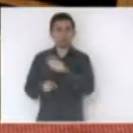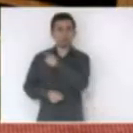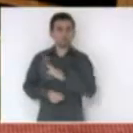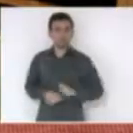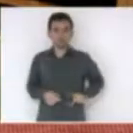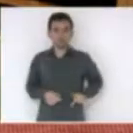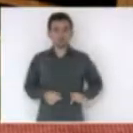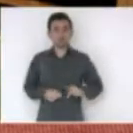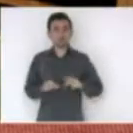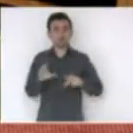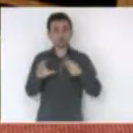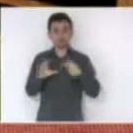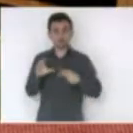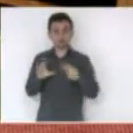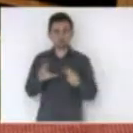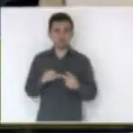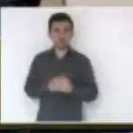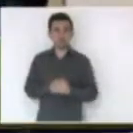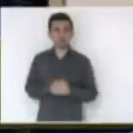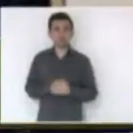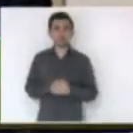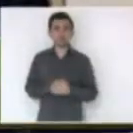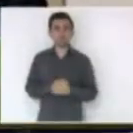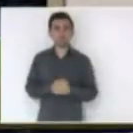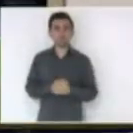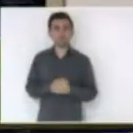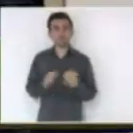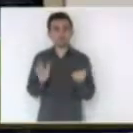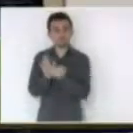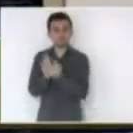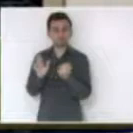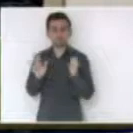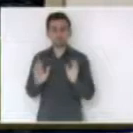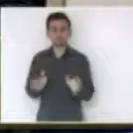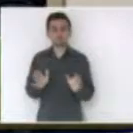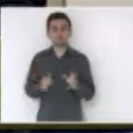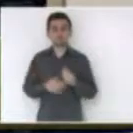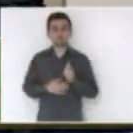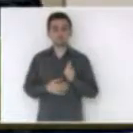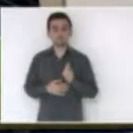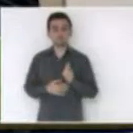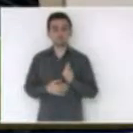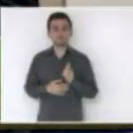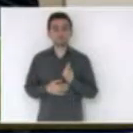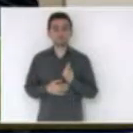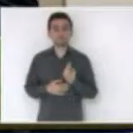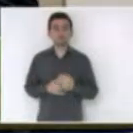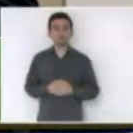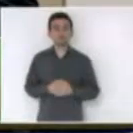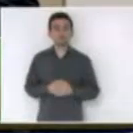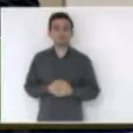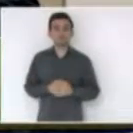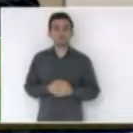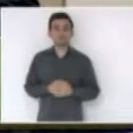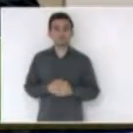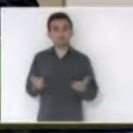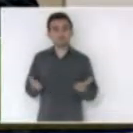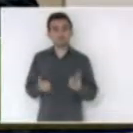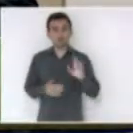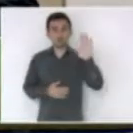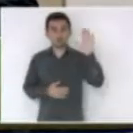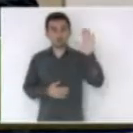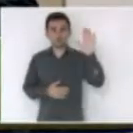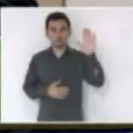aqui também muito obrigado Sr. Presidente Prefeitura Gista agora com a palavra o deputado Arsid de Mato se assim conceder ao